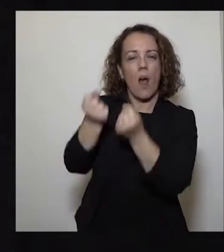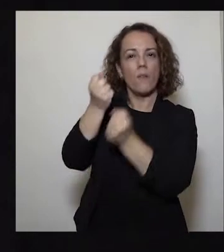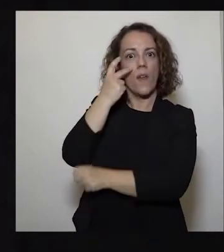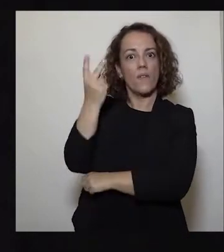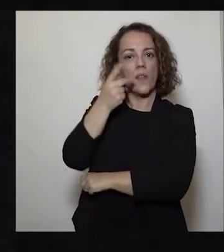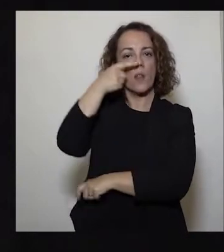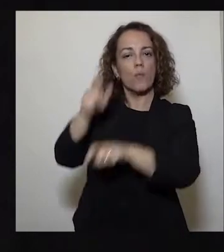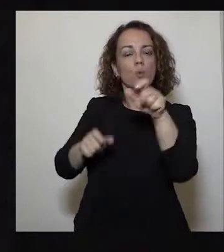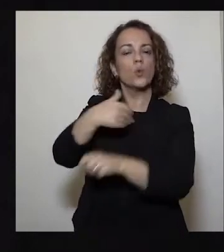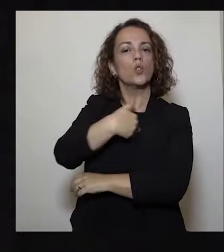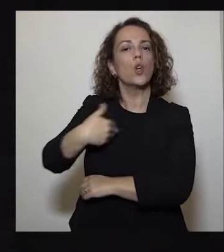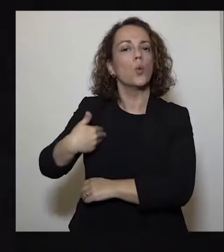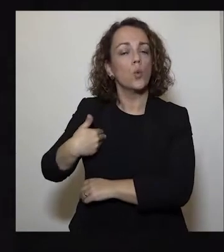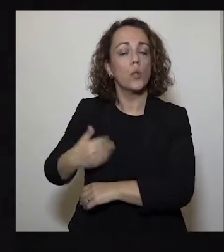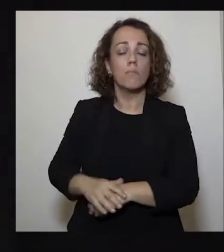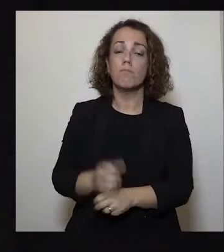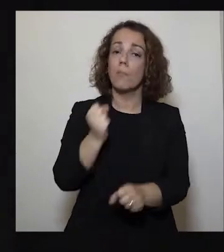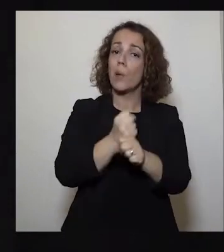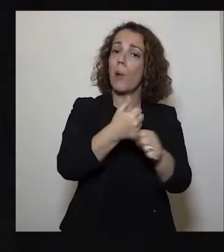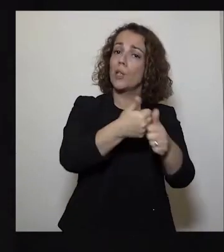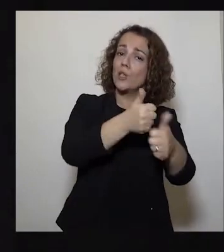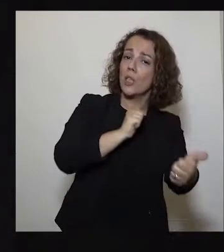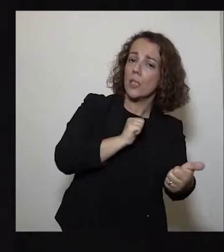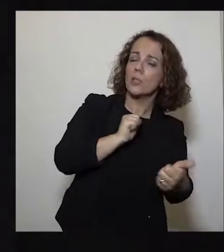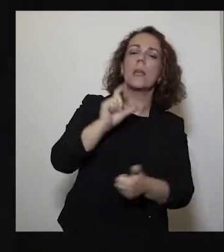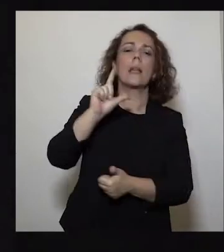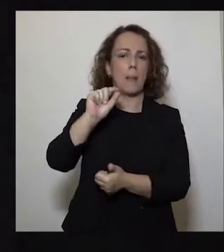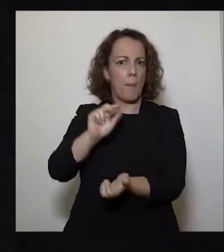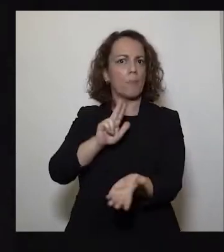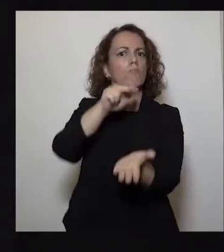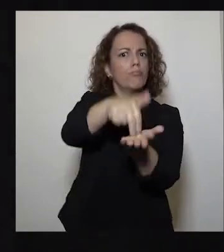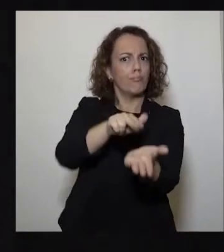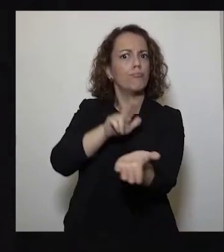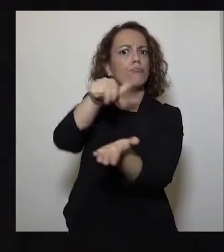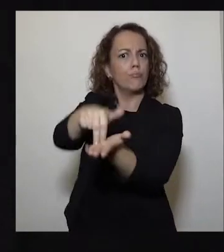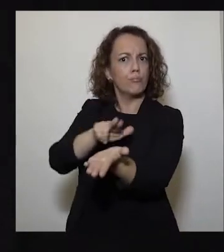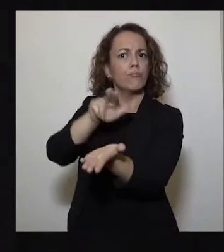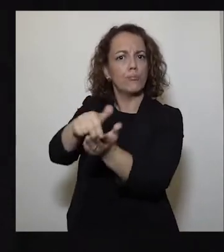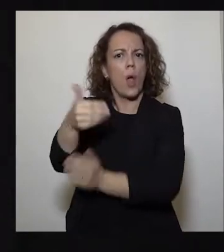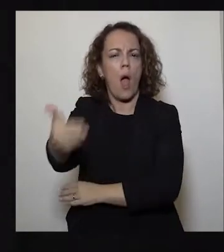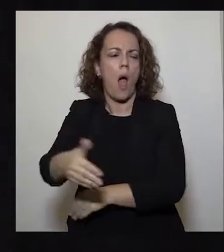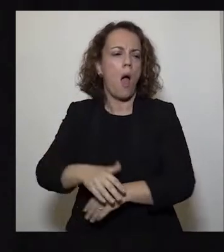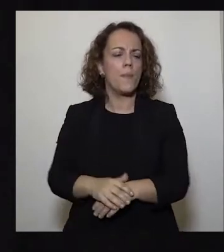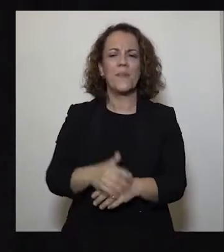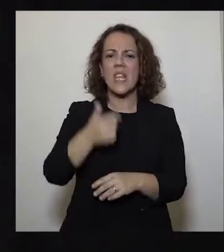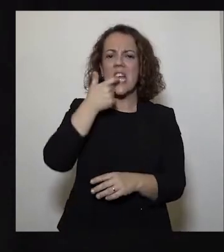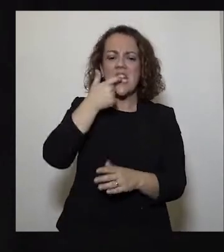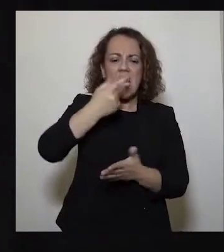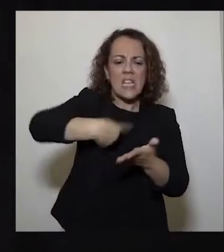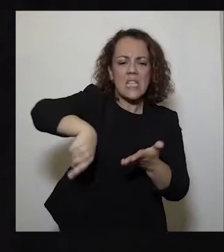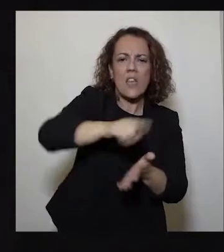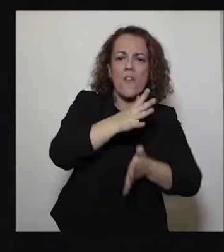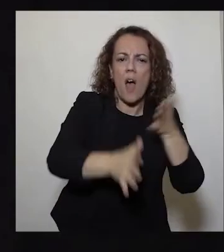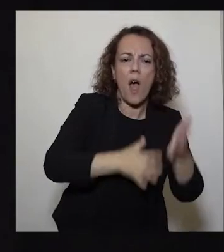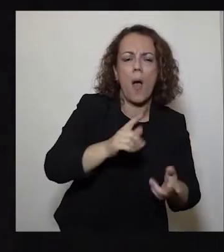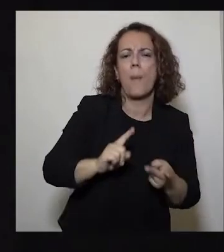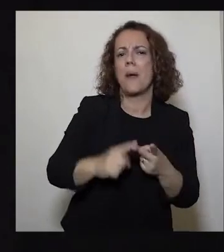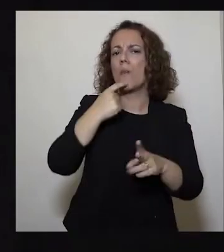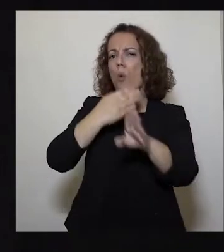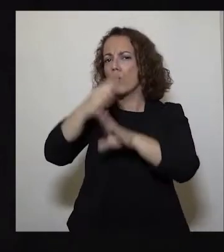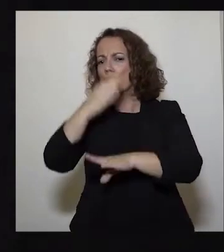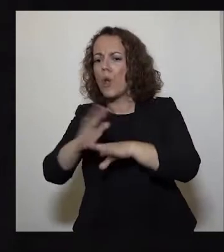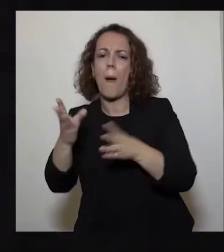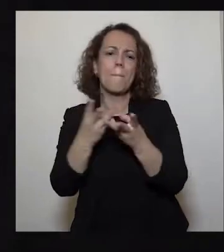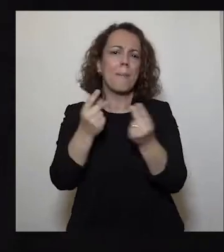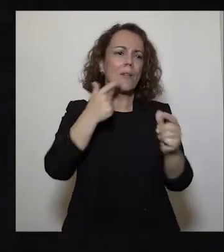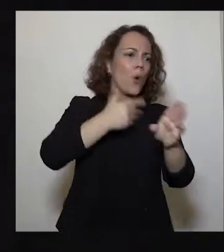saúde. Em teletrabalho e presencialmente. Aqui cerâmicas, ali construção civil, a colar material para